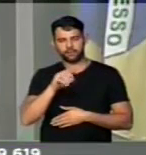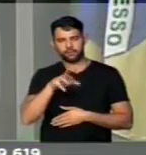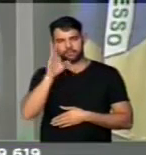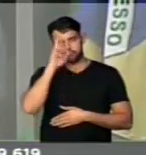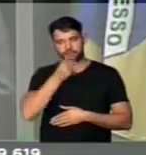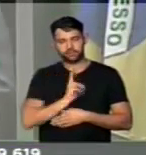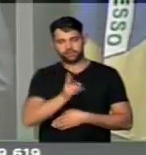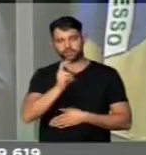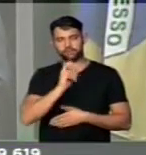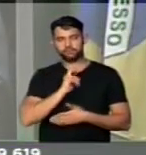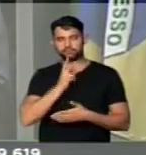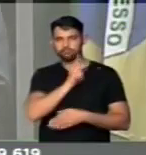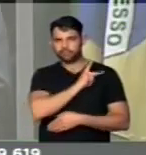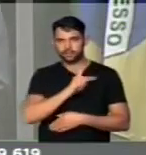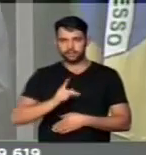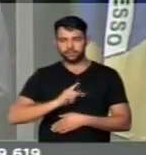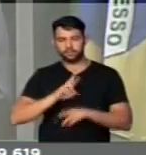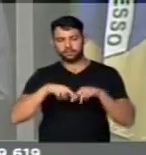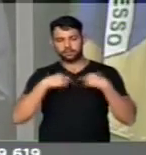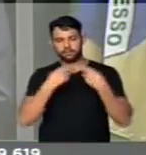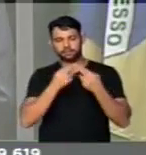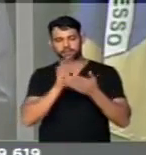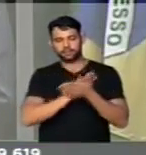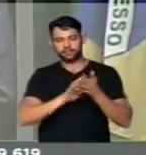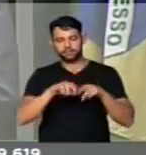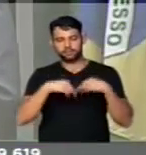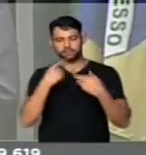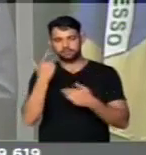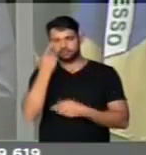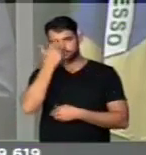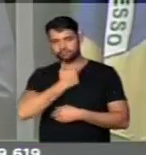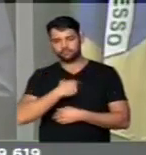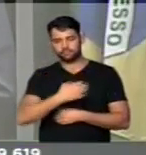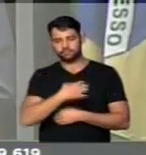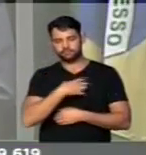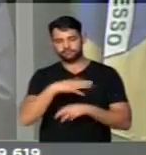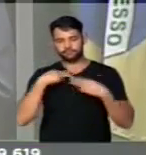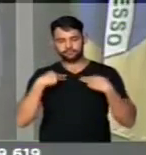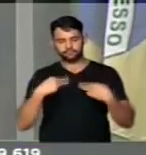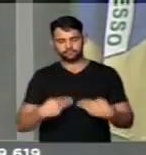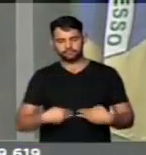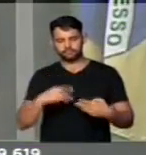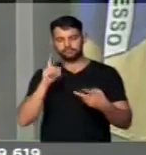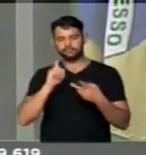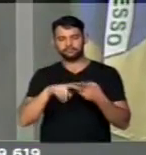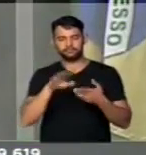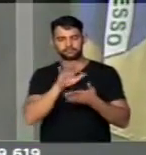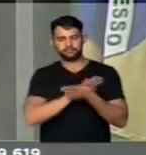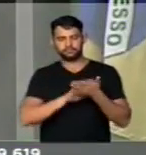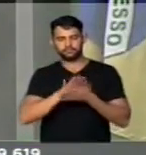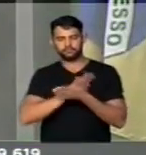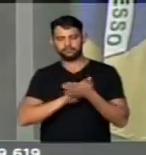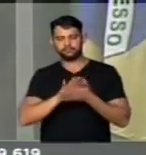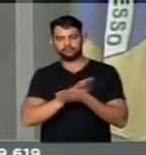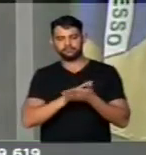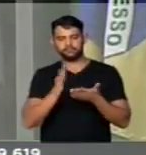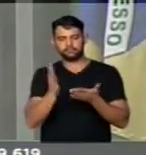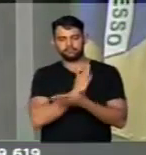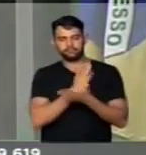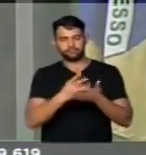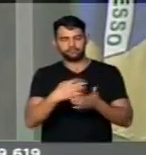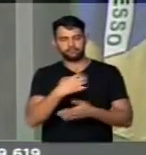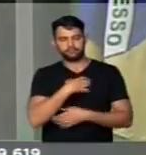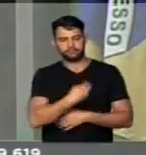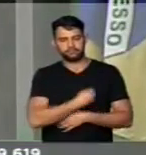sessão desta Casa sem reunir as condições morais, sem ter por